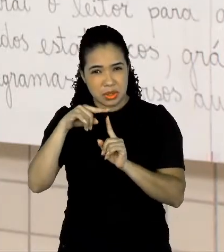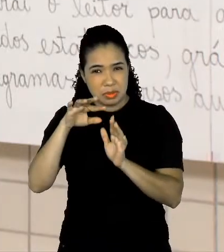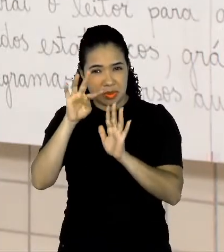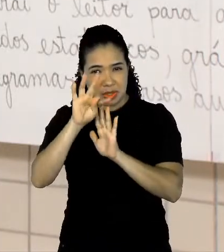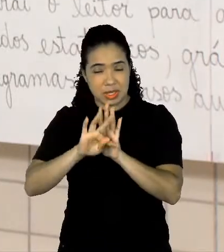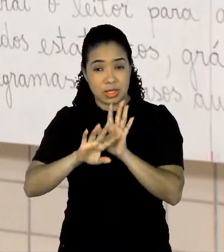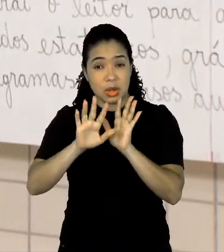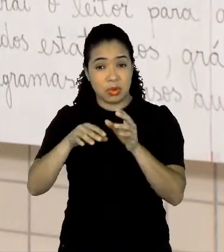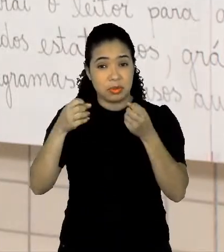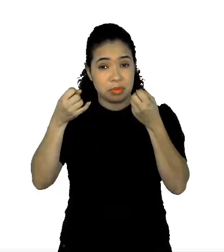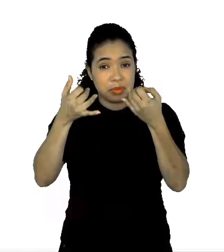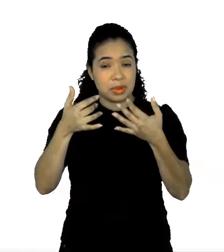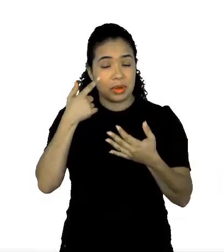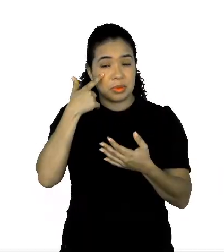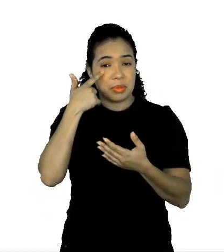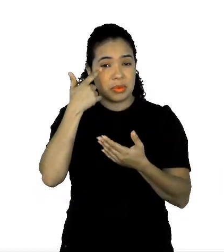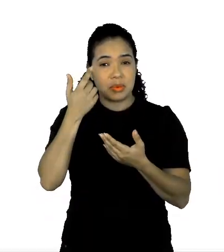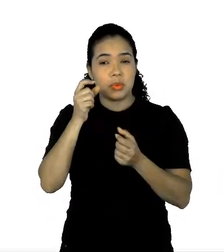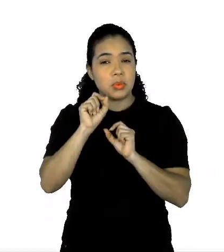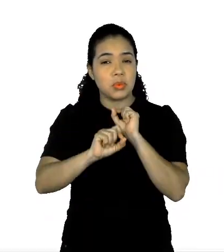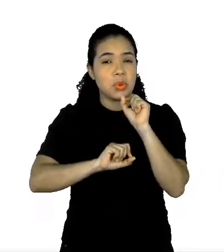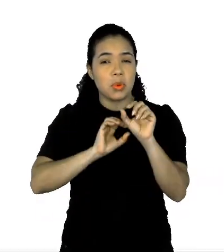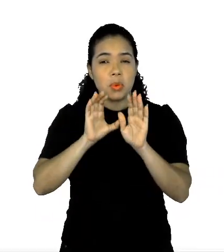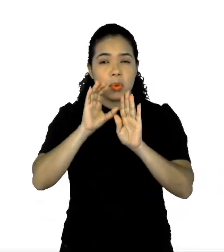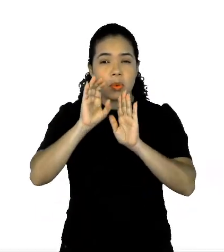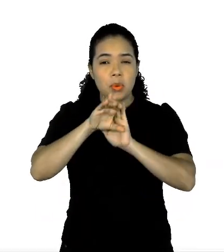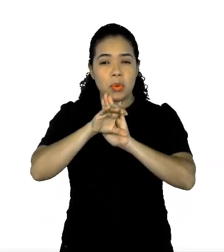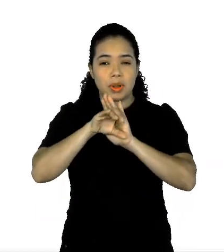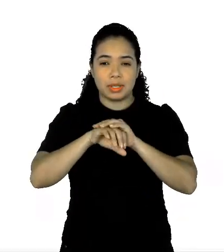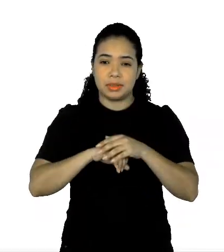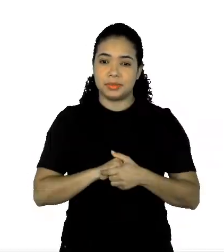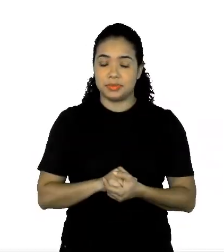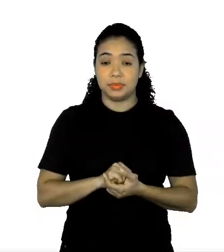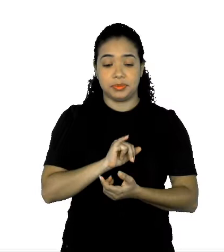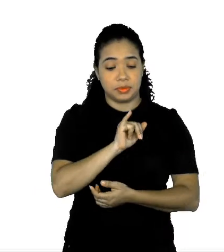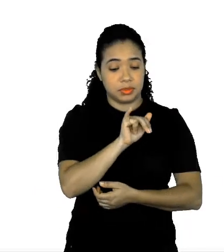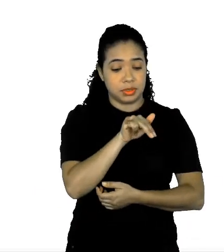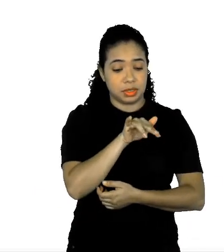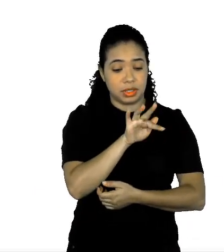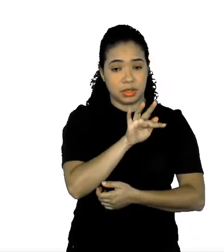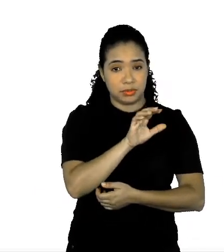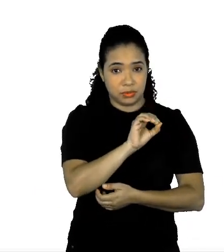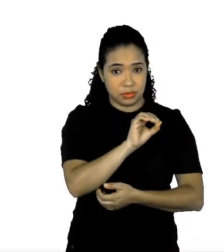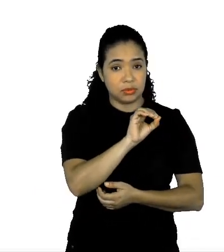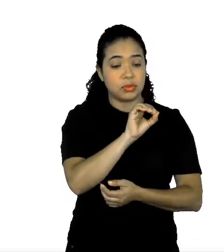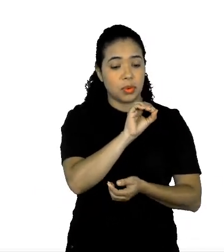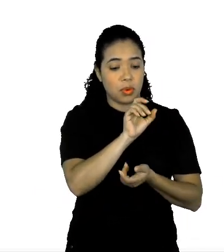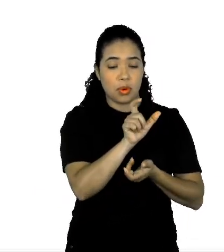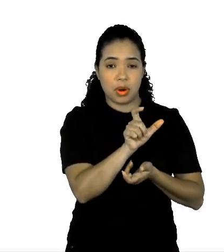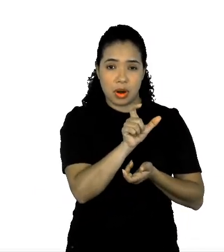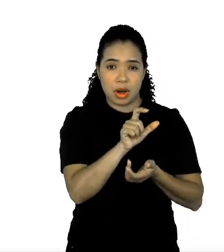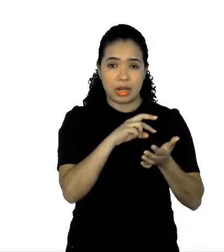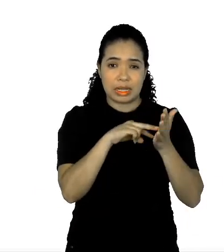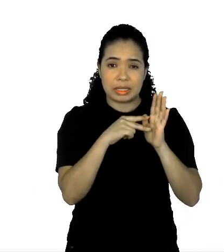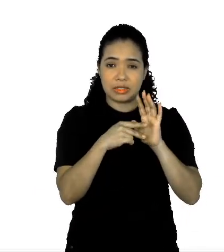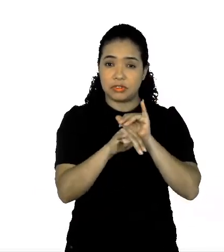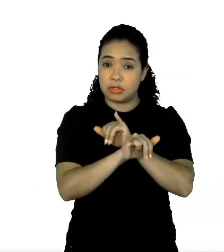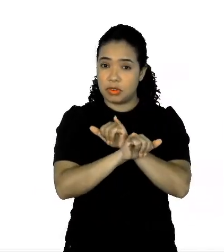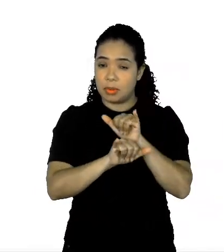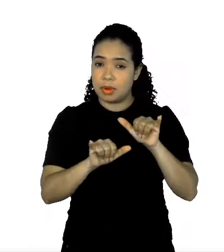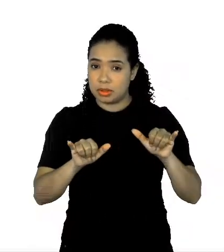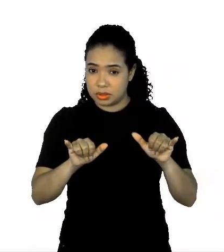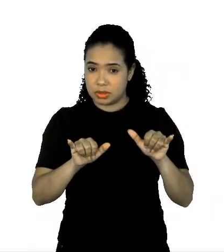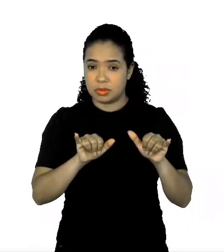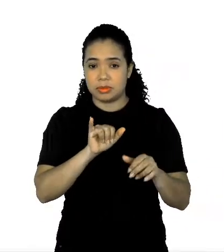definição? Observe aí. Por info, entendemos informação. Então, info, né,